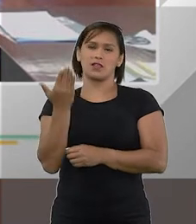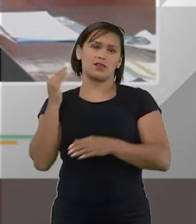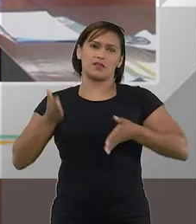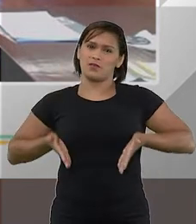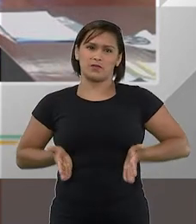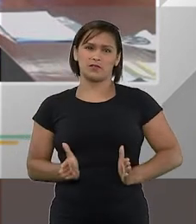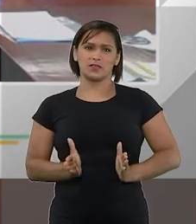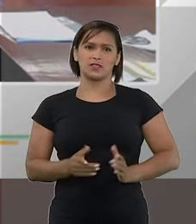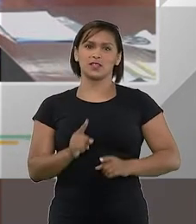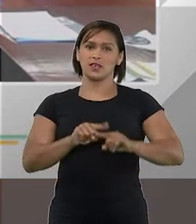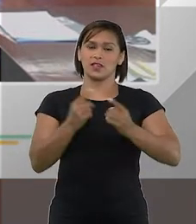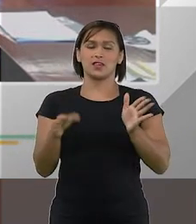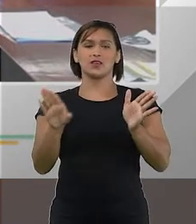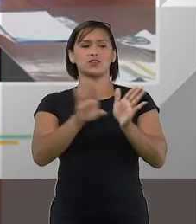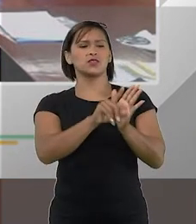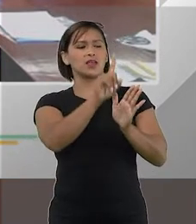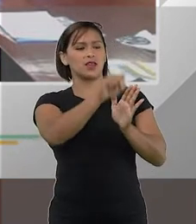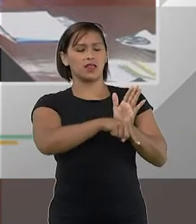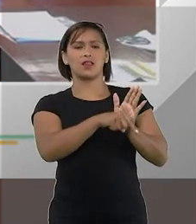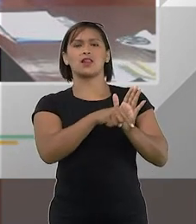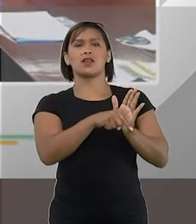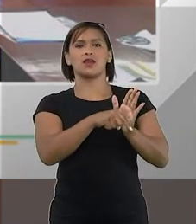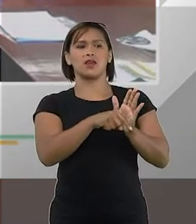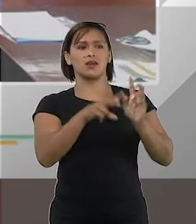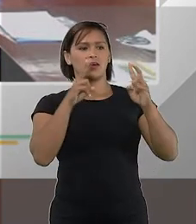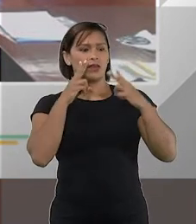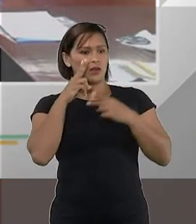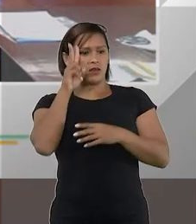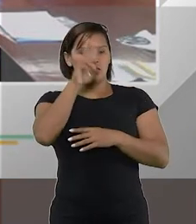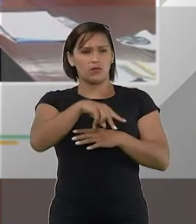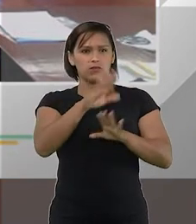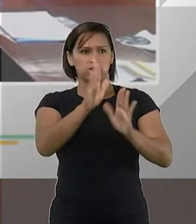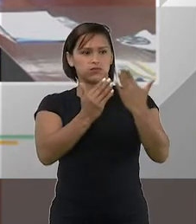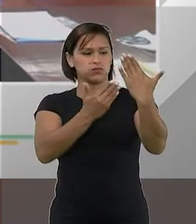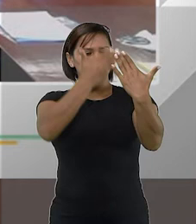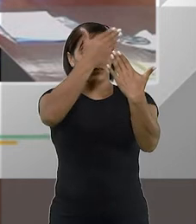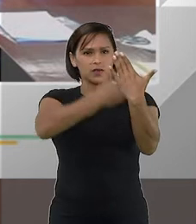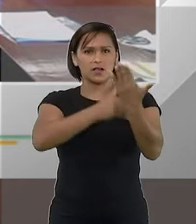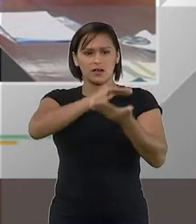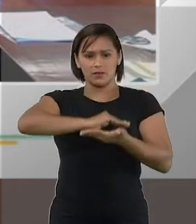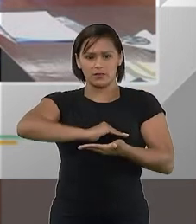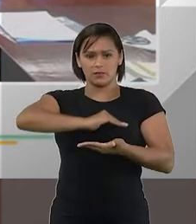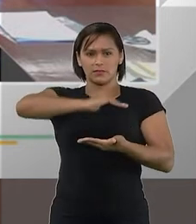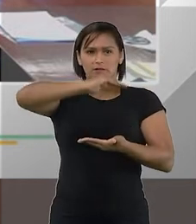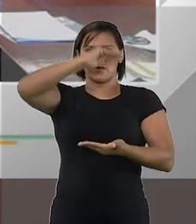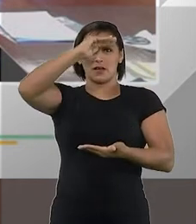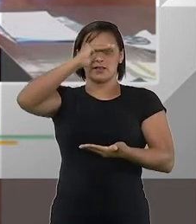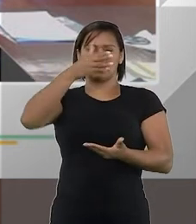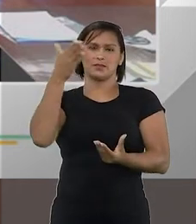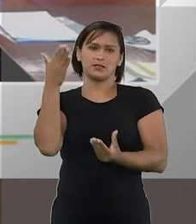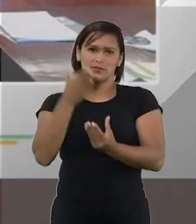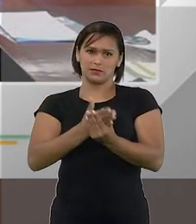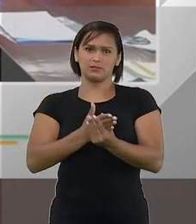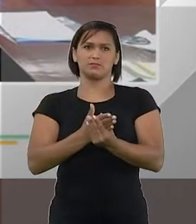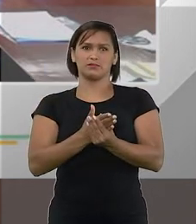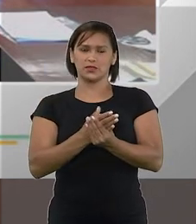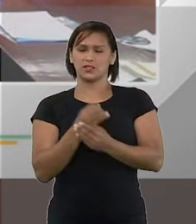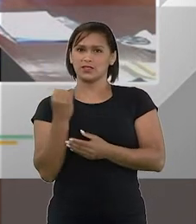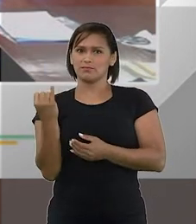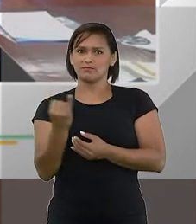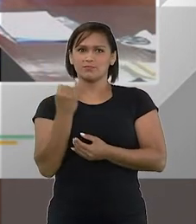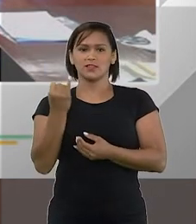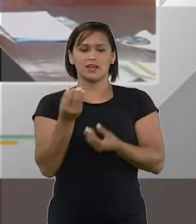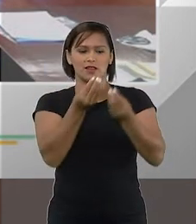nem sequer eram nascidos, eu cheguei lá e me deparei com uma parede de processo, uma parede que era